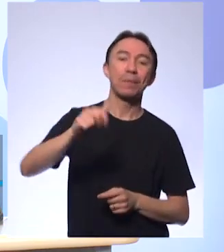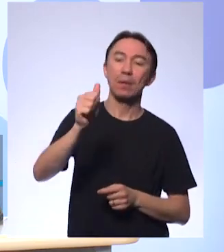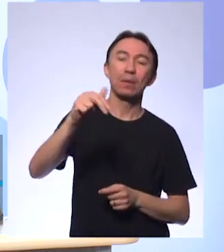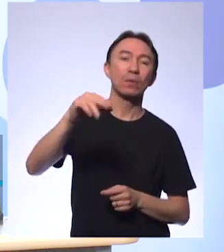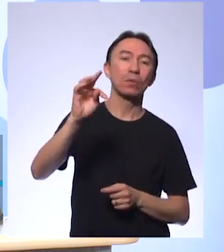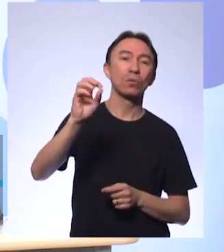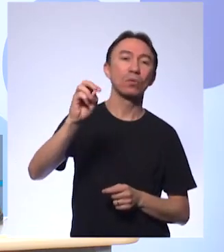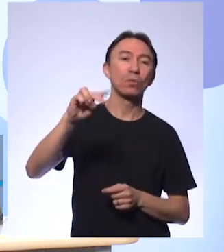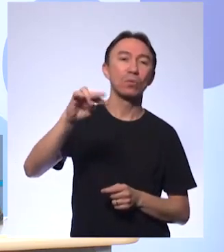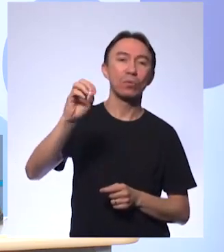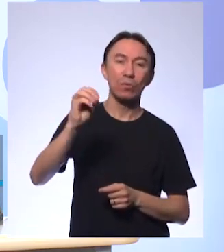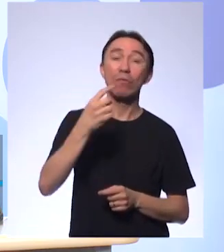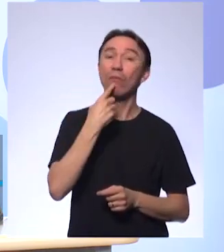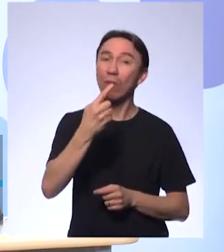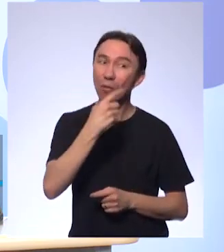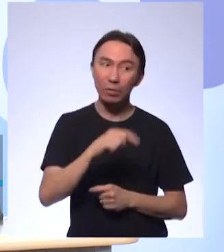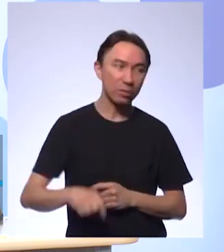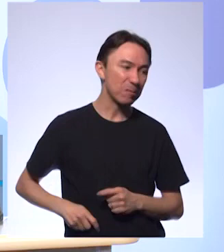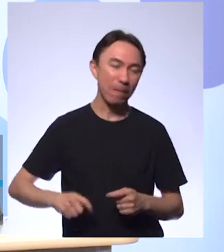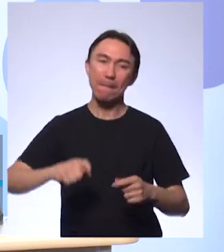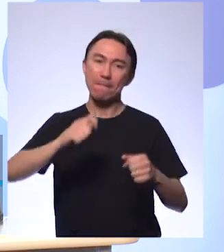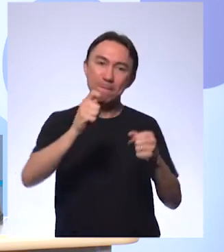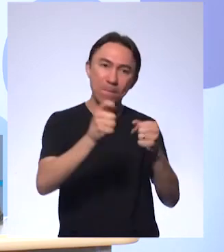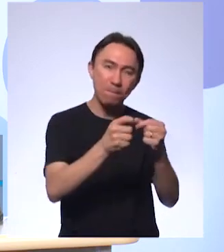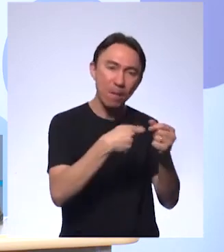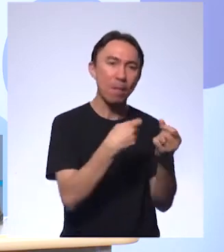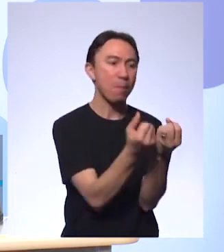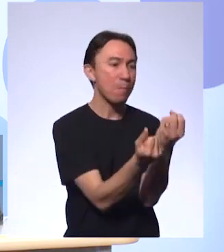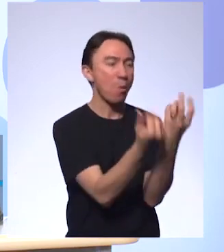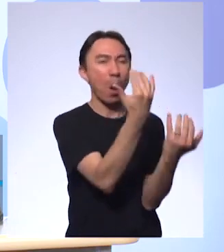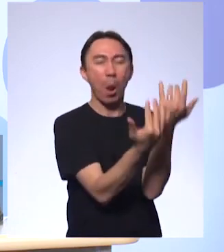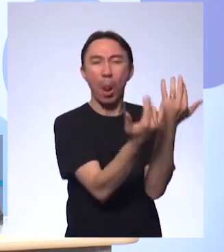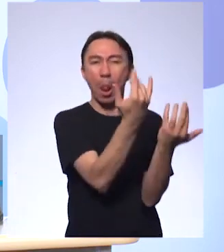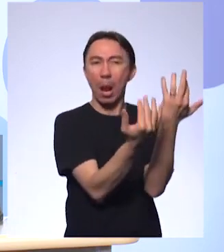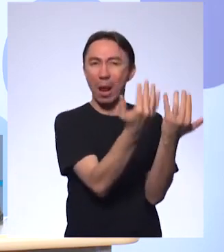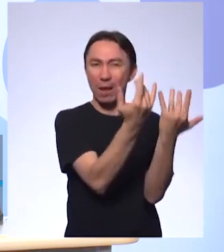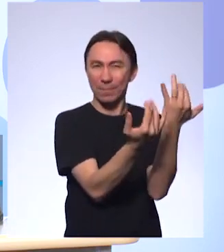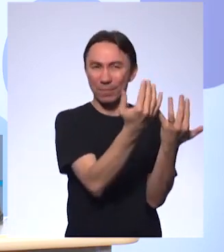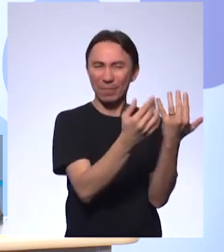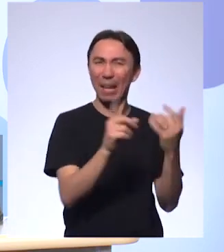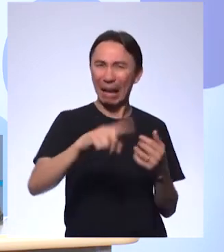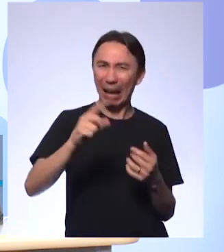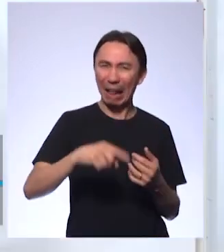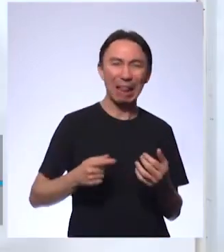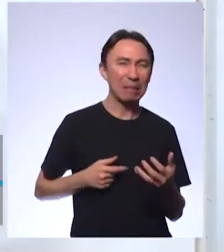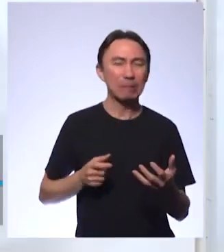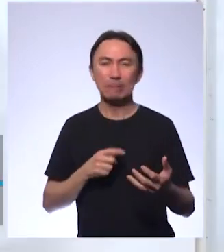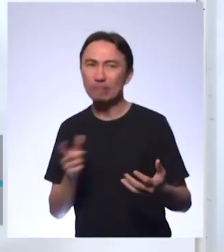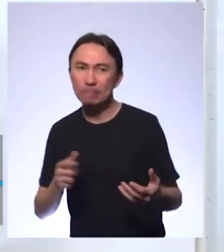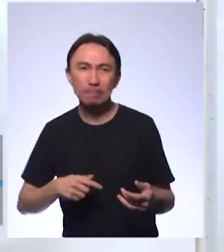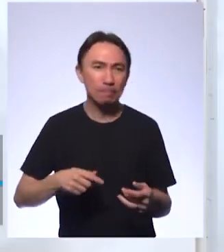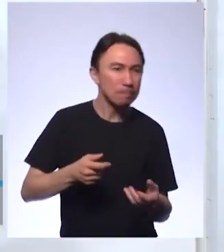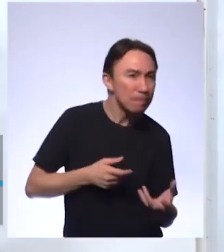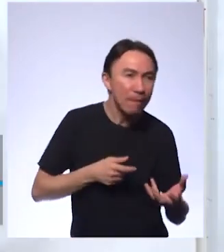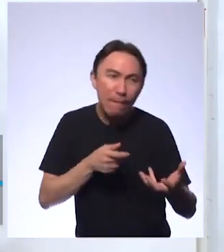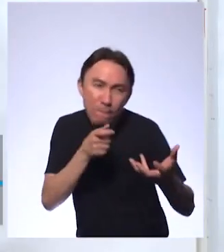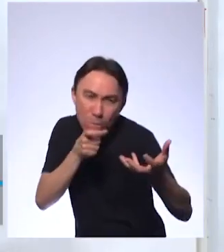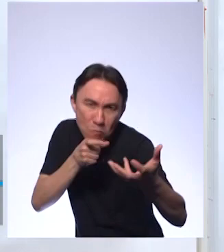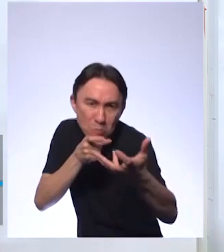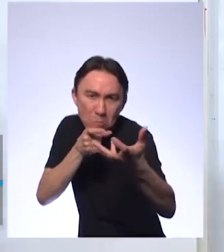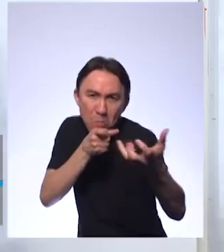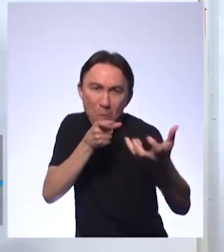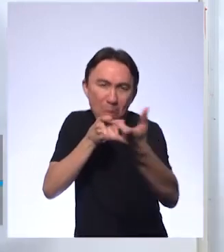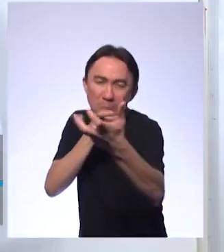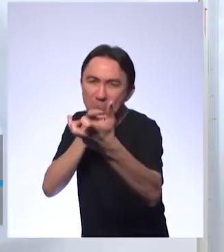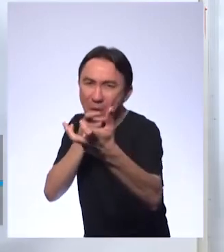eu achei umas coisas legais aqui a caça, quando a gente está falando, a caça ilegal é, aquela predatória porque quando você caça para